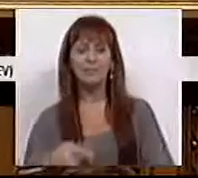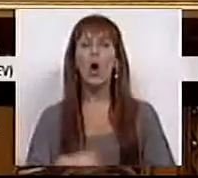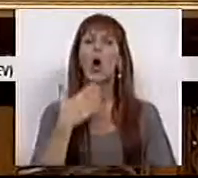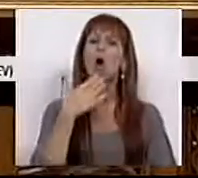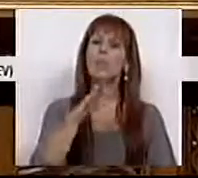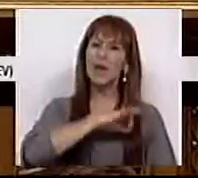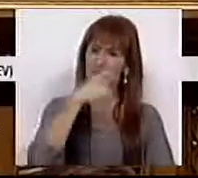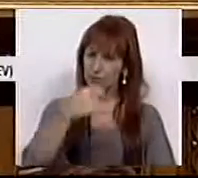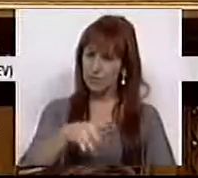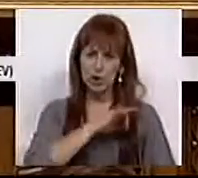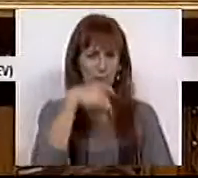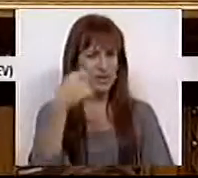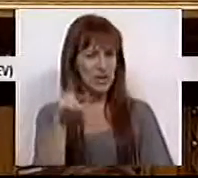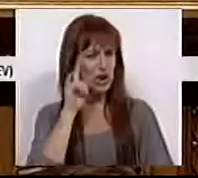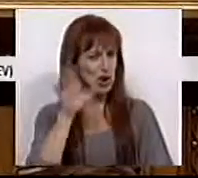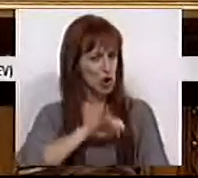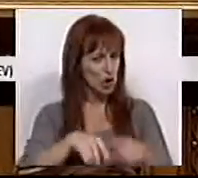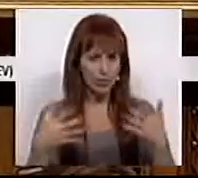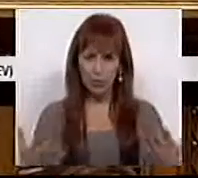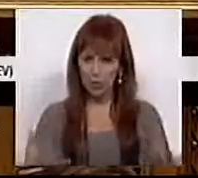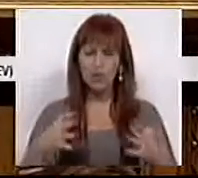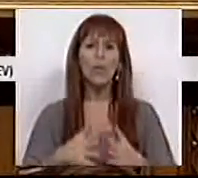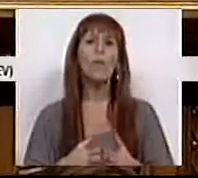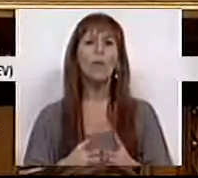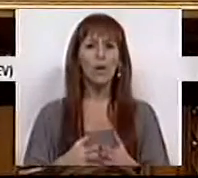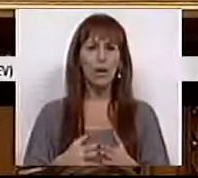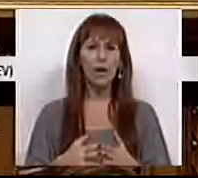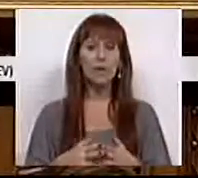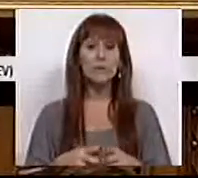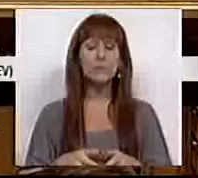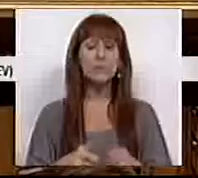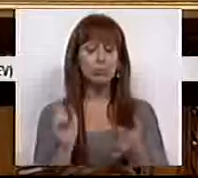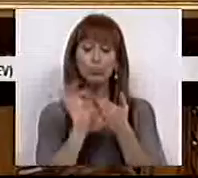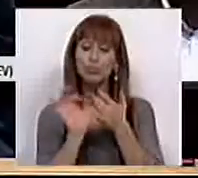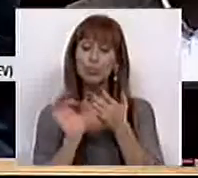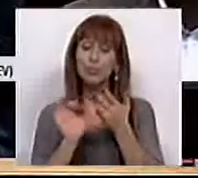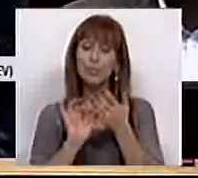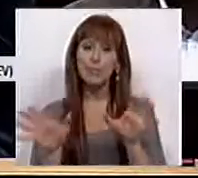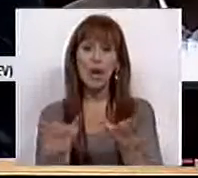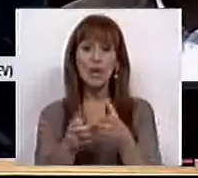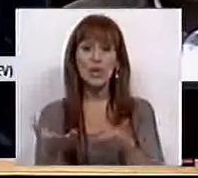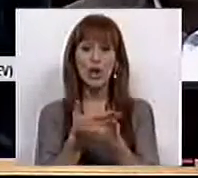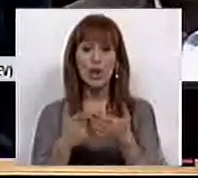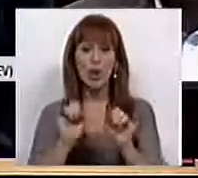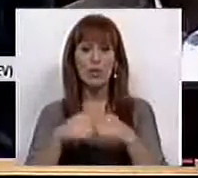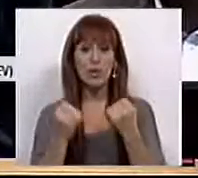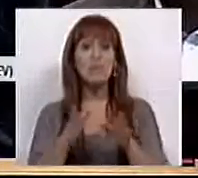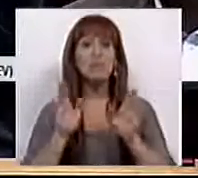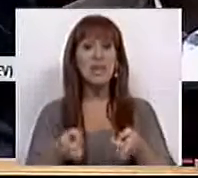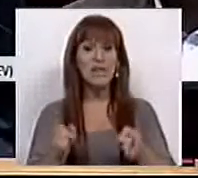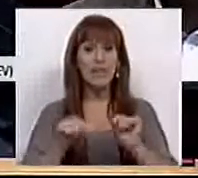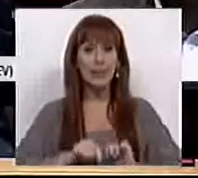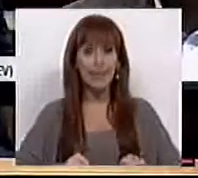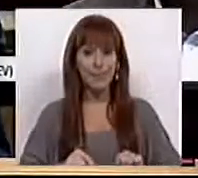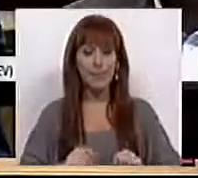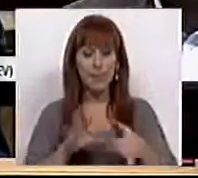Muito obrigada, Sr. Presidente, Sr. Presidente, Sras. e Srs. Deputados. A composição do Conselho Económico e Social deve ser também